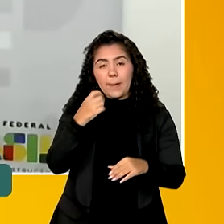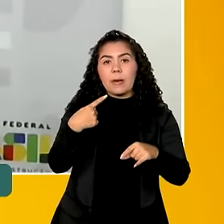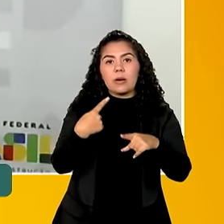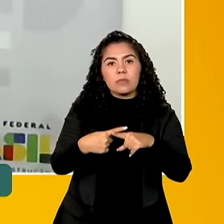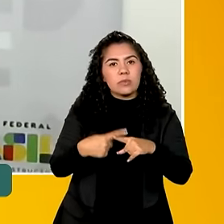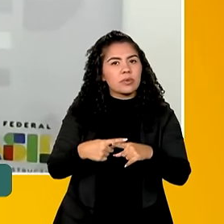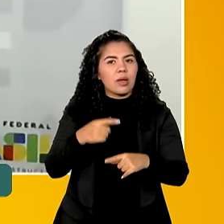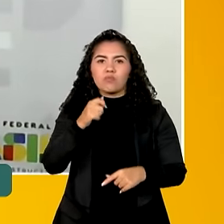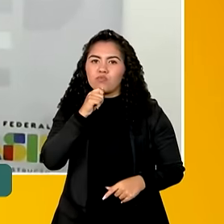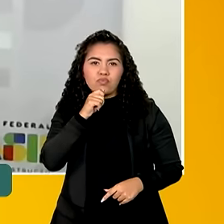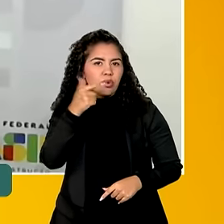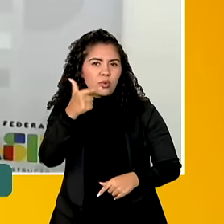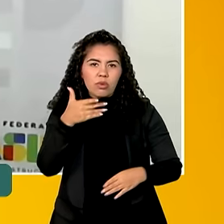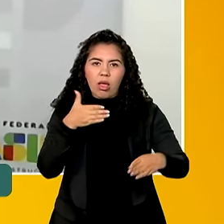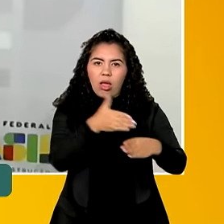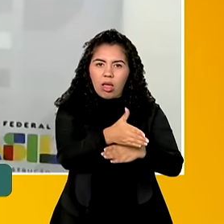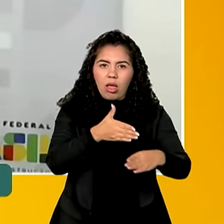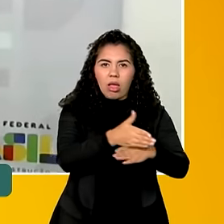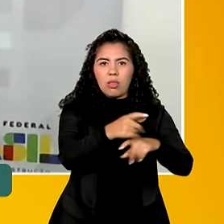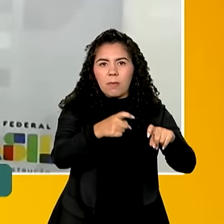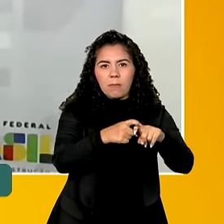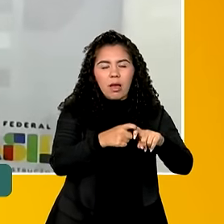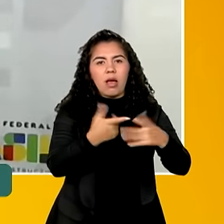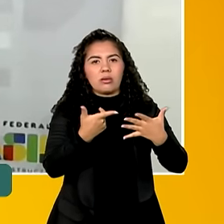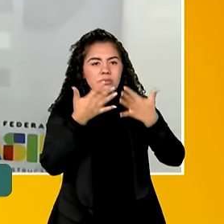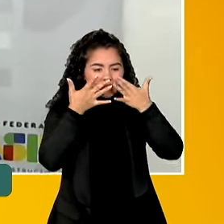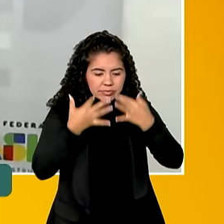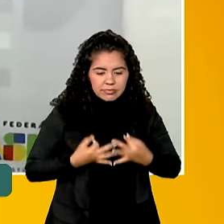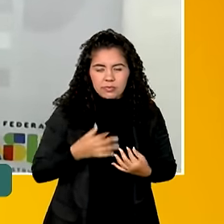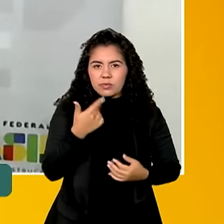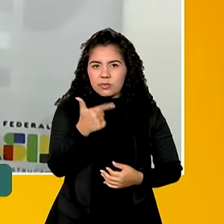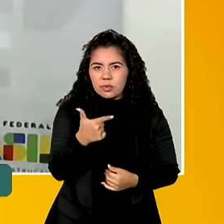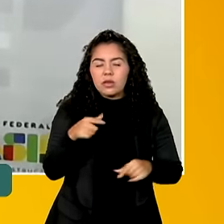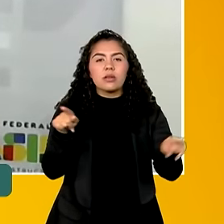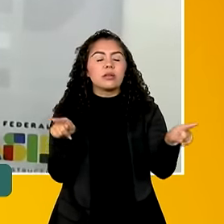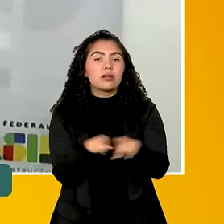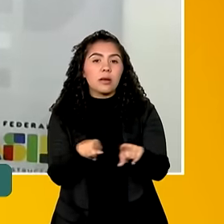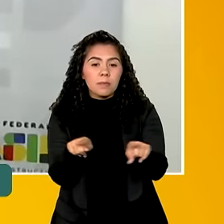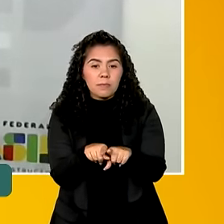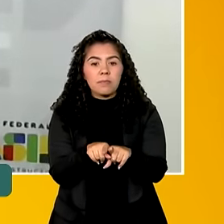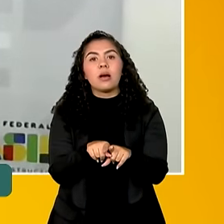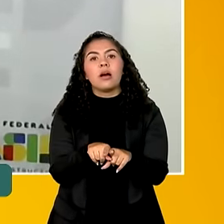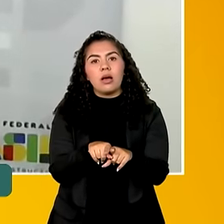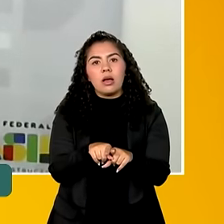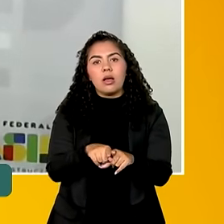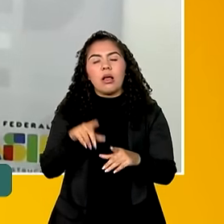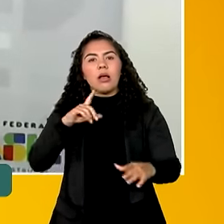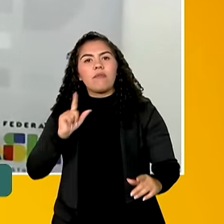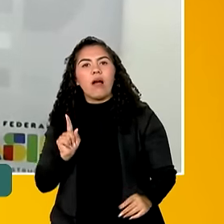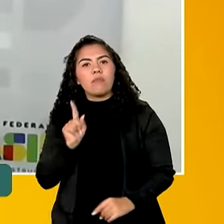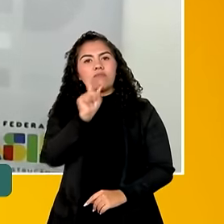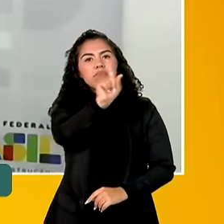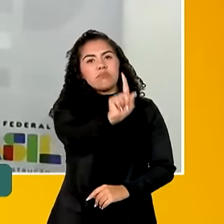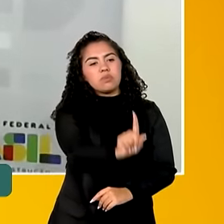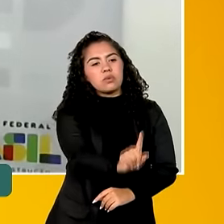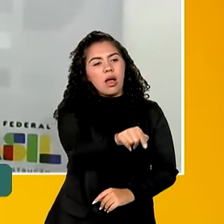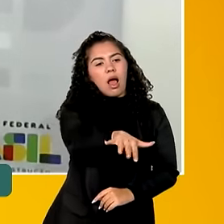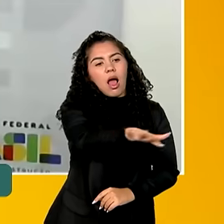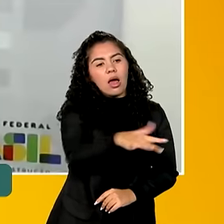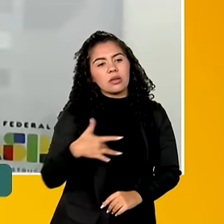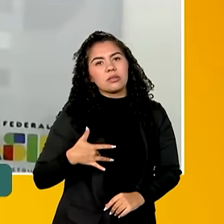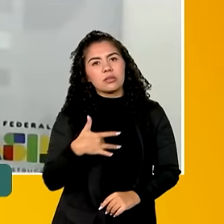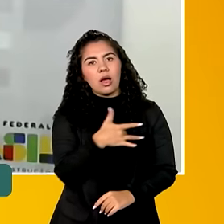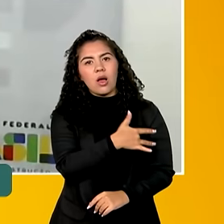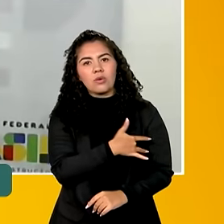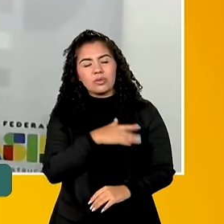práticas de autocuidado que os homens desenvolvem e também porque eles chegam no serviço de saúde de um jeito muito mais